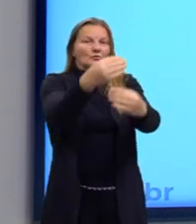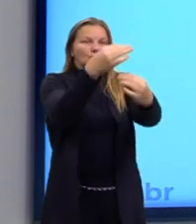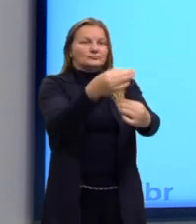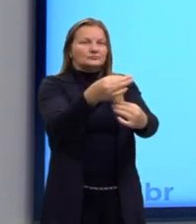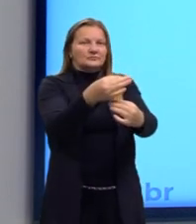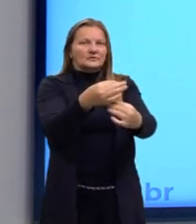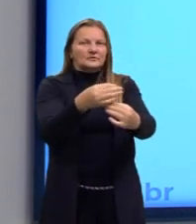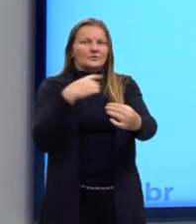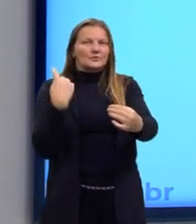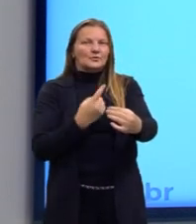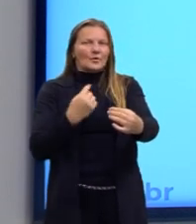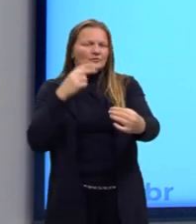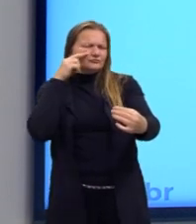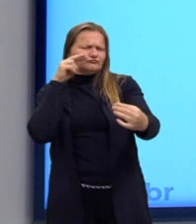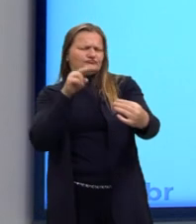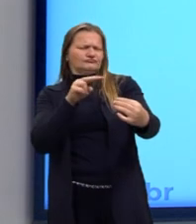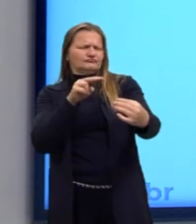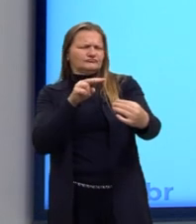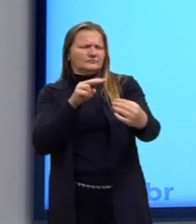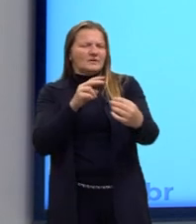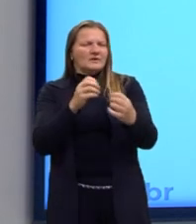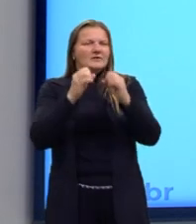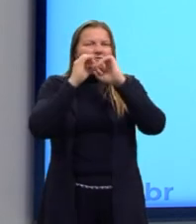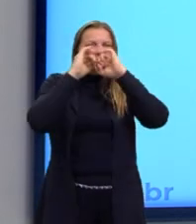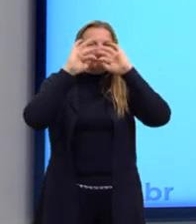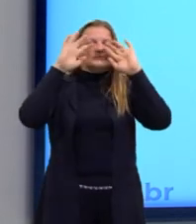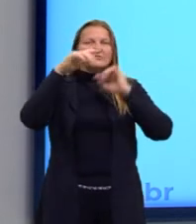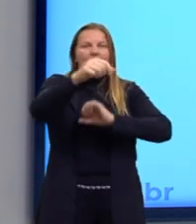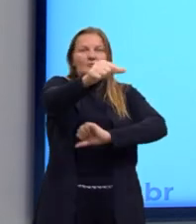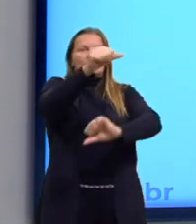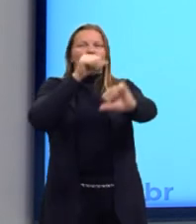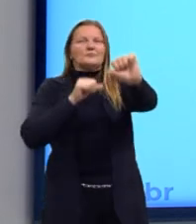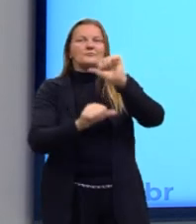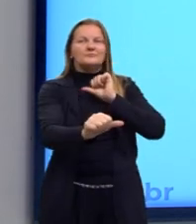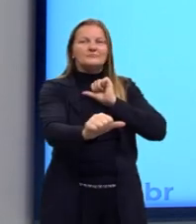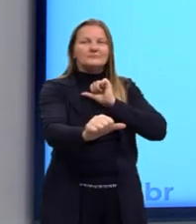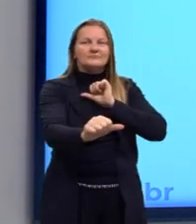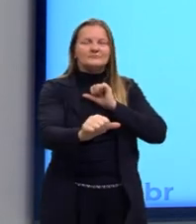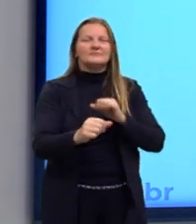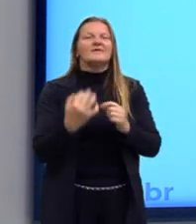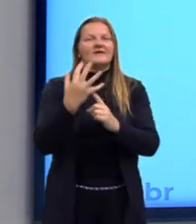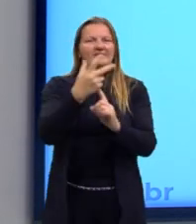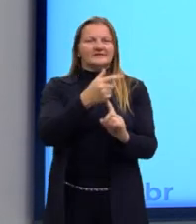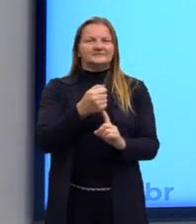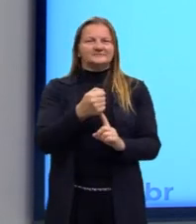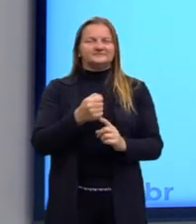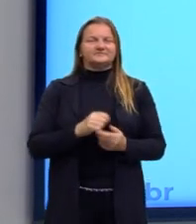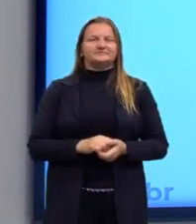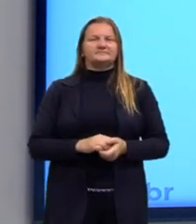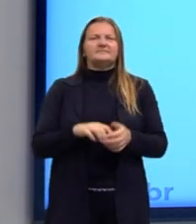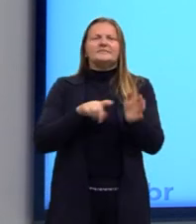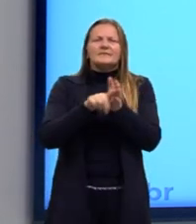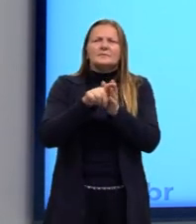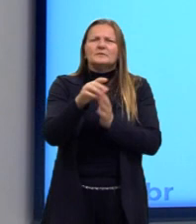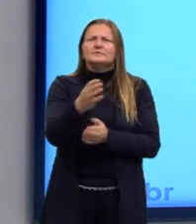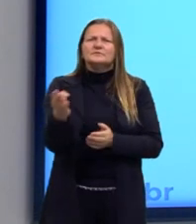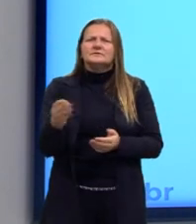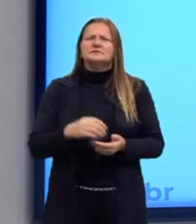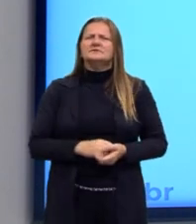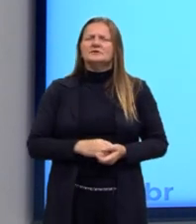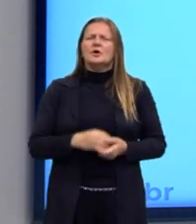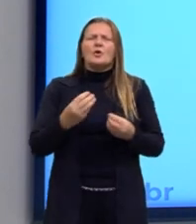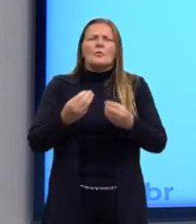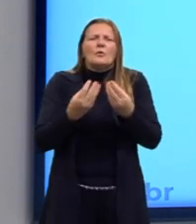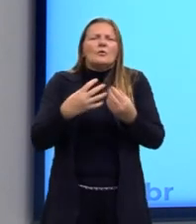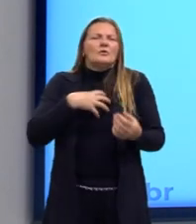faz a criação e nós tentamos entender o caminho inverso da arte. Aqui tem uma coisa bacana, turma, que a pergunta nos trazia. A questão